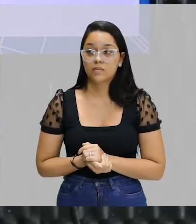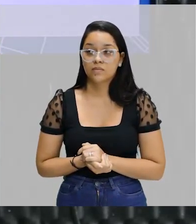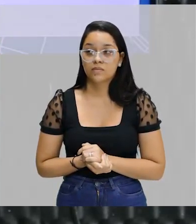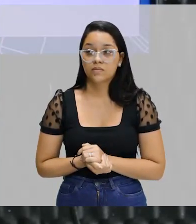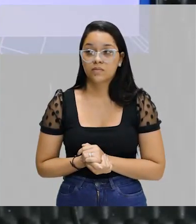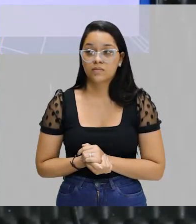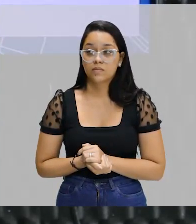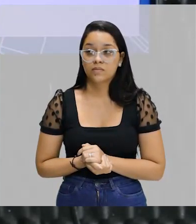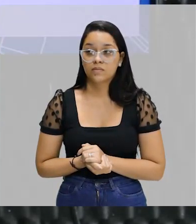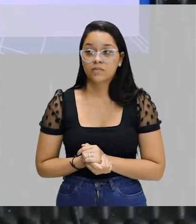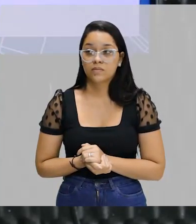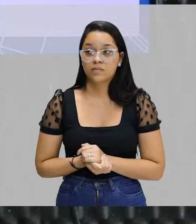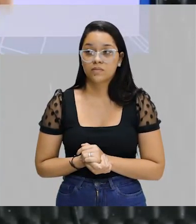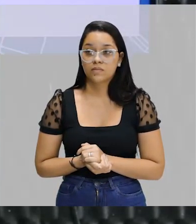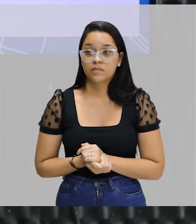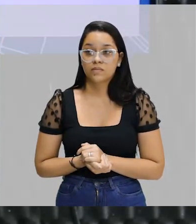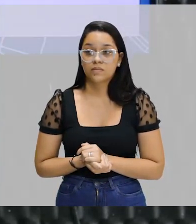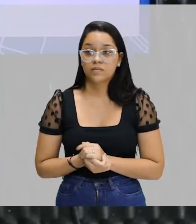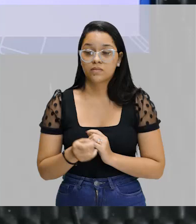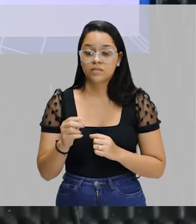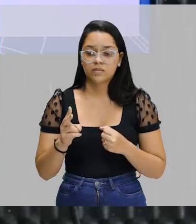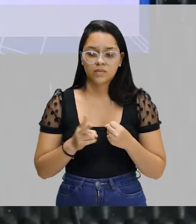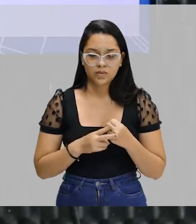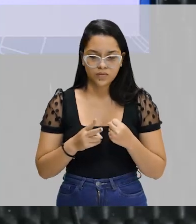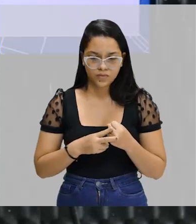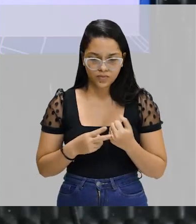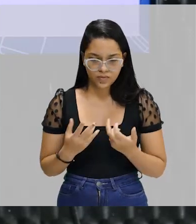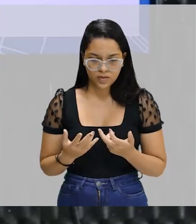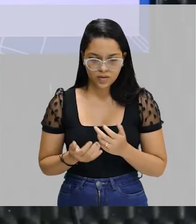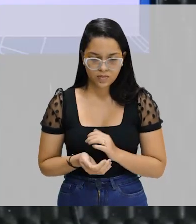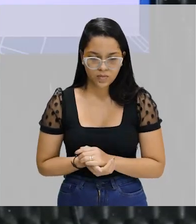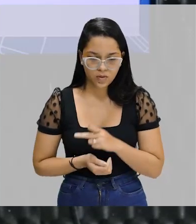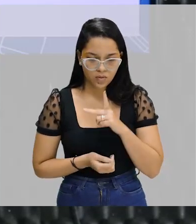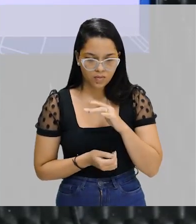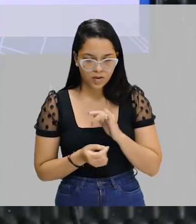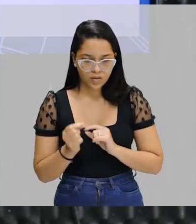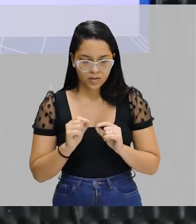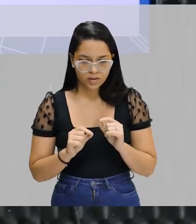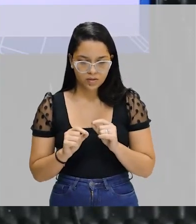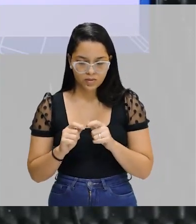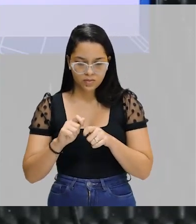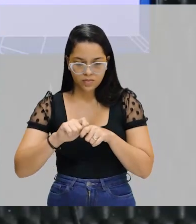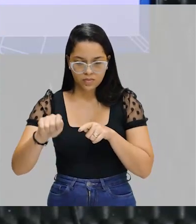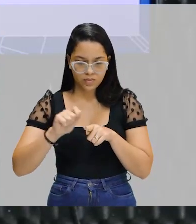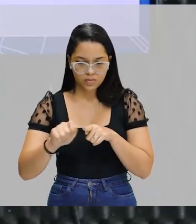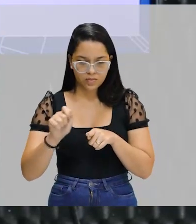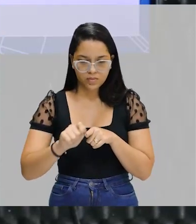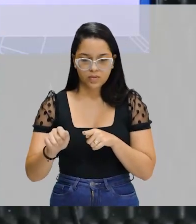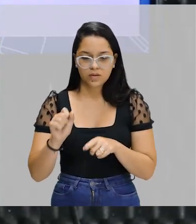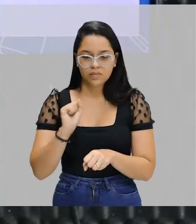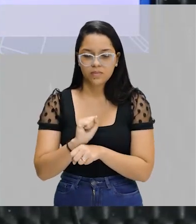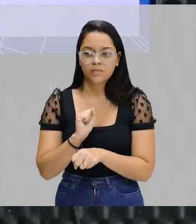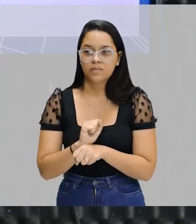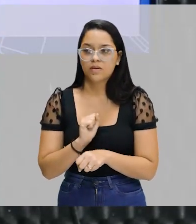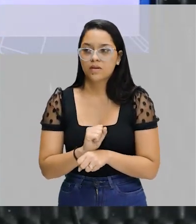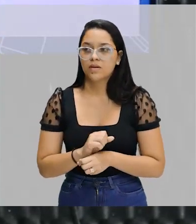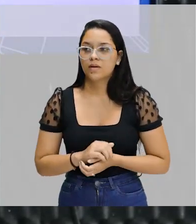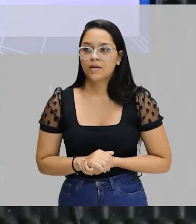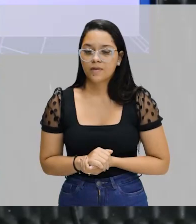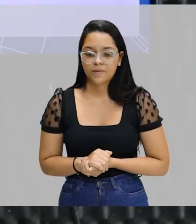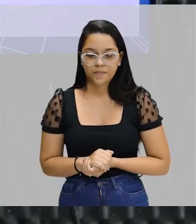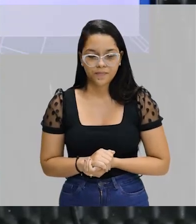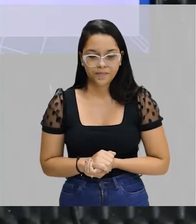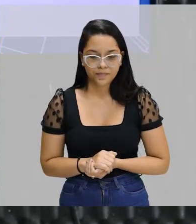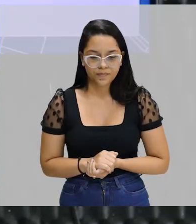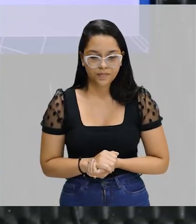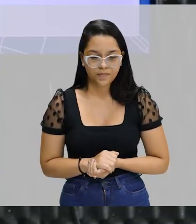aqui, ó, um verbo aqui. O pai se mune de uma caixa de fósforo e, espera, olha o verbo aqui, ó.